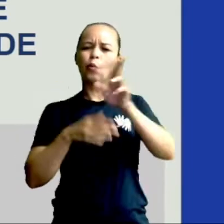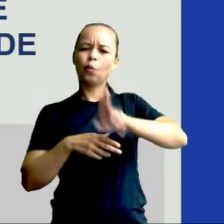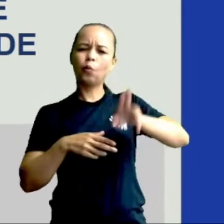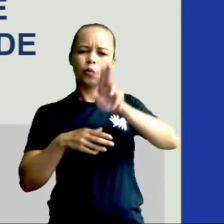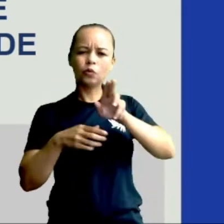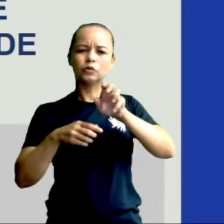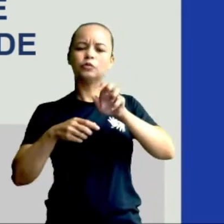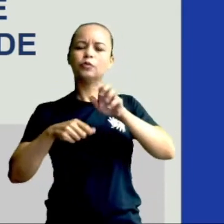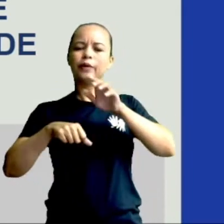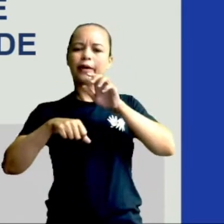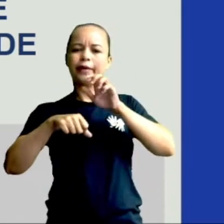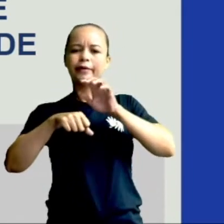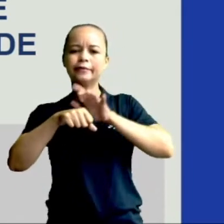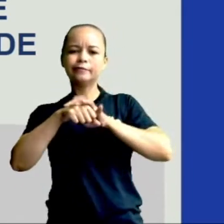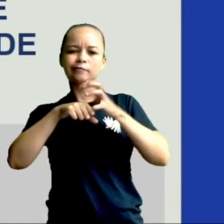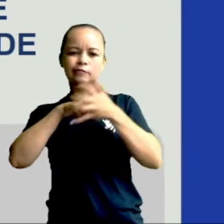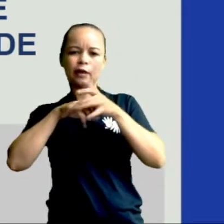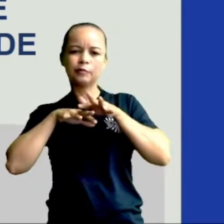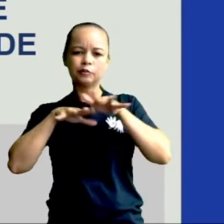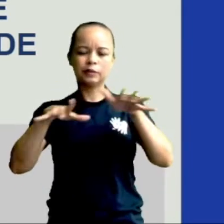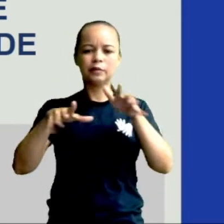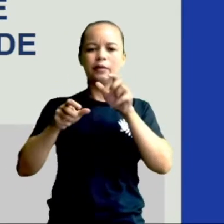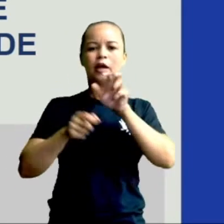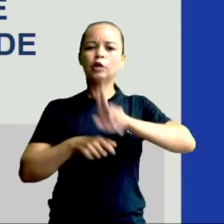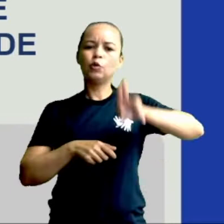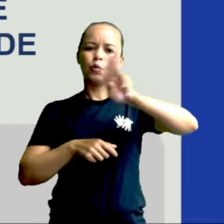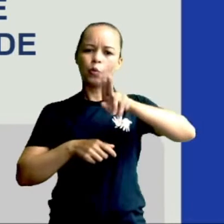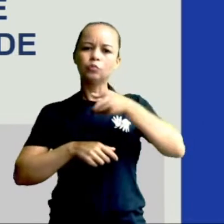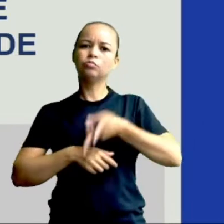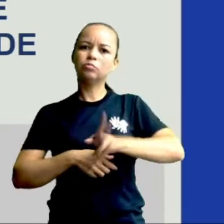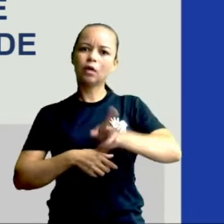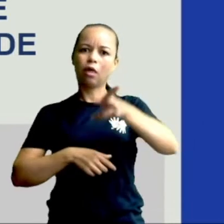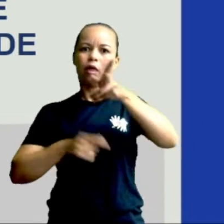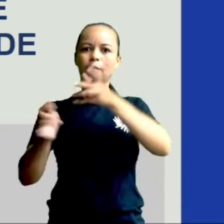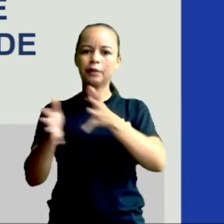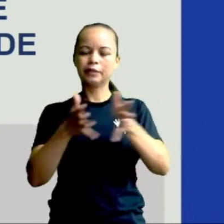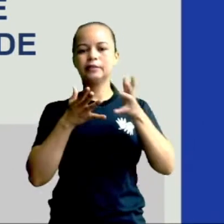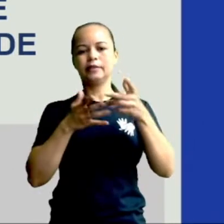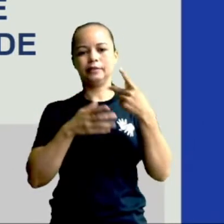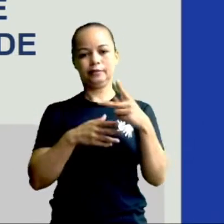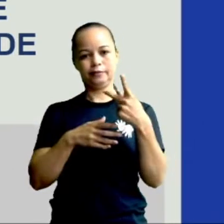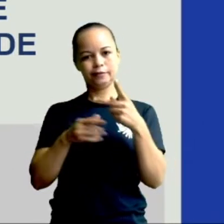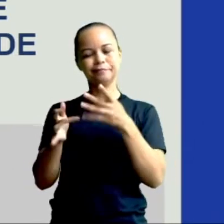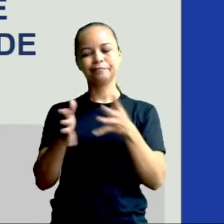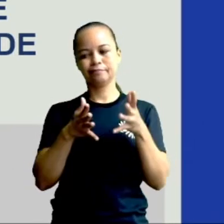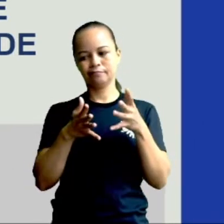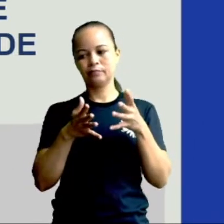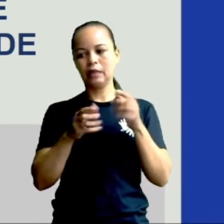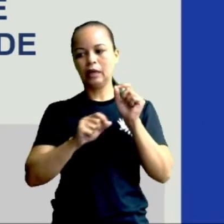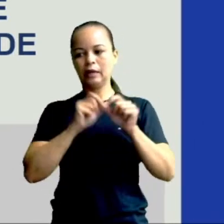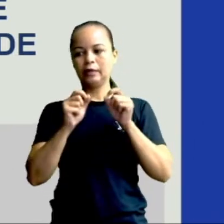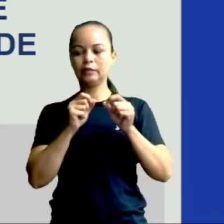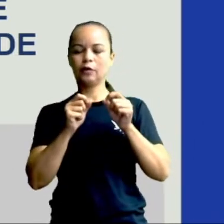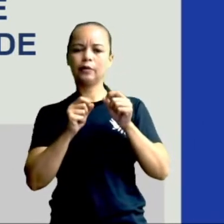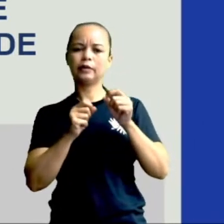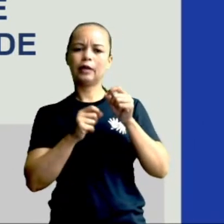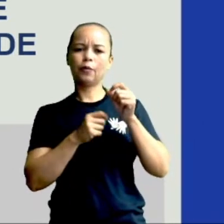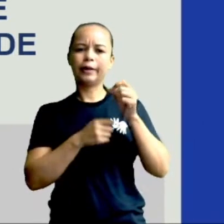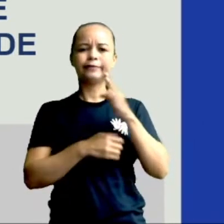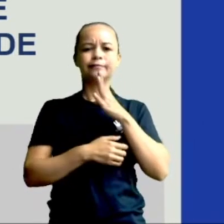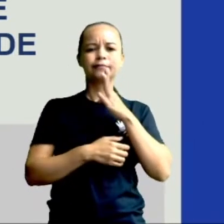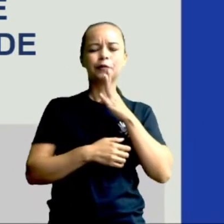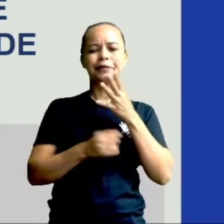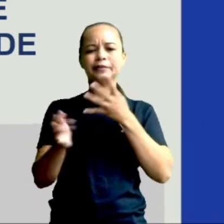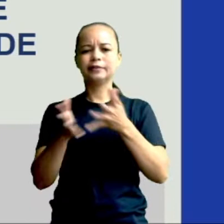o uso excessivo desses aparelhos. A habilidade é reconhecer os principais indicadores para a